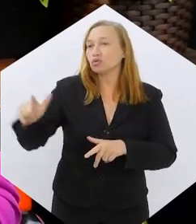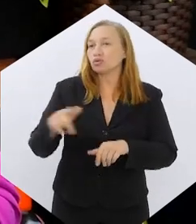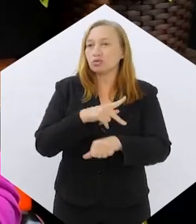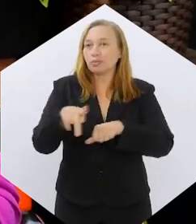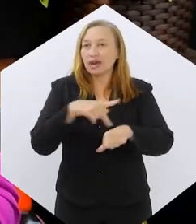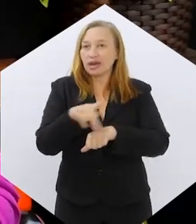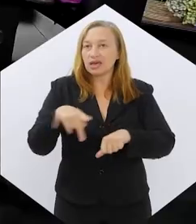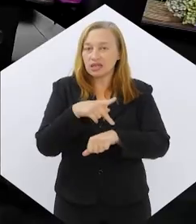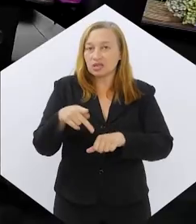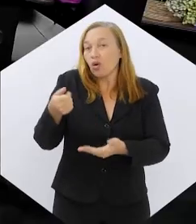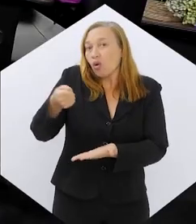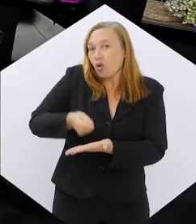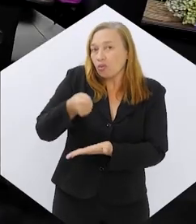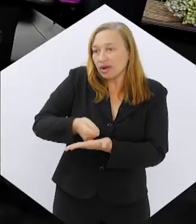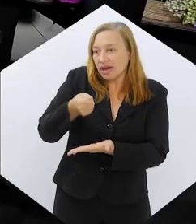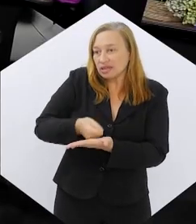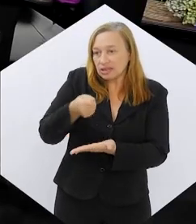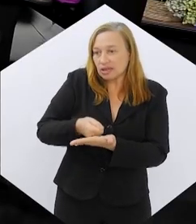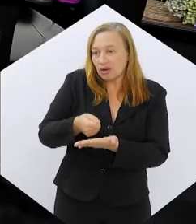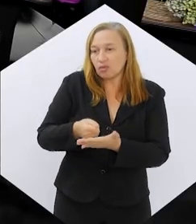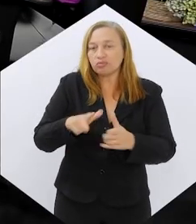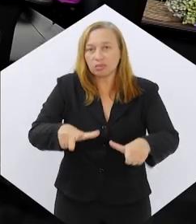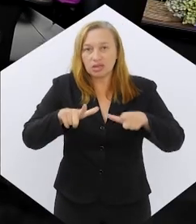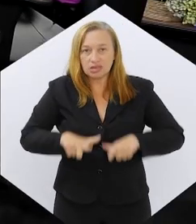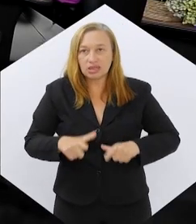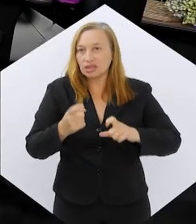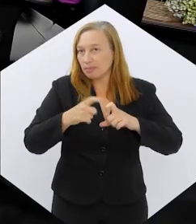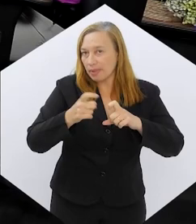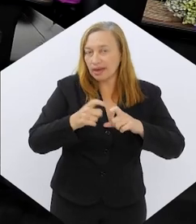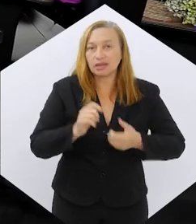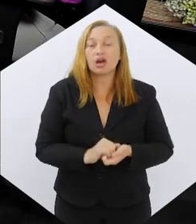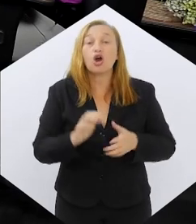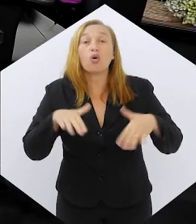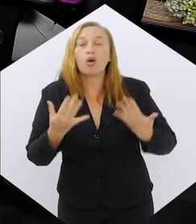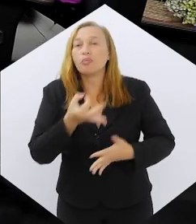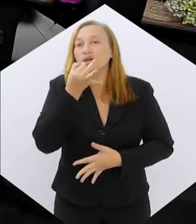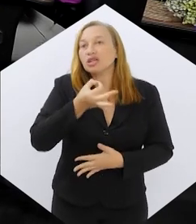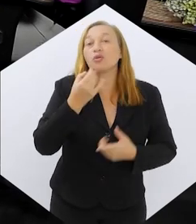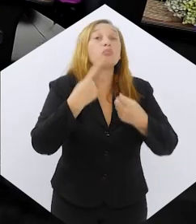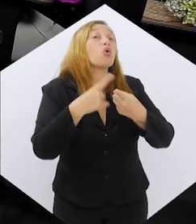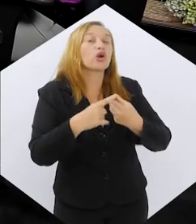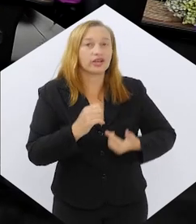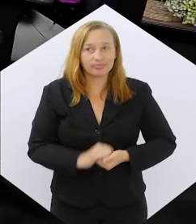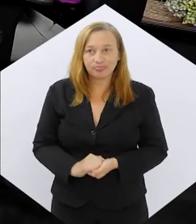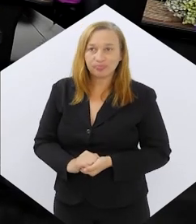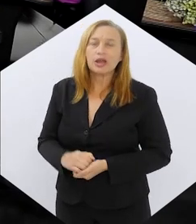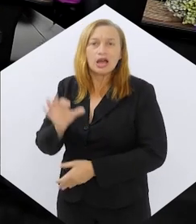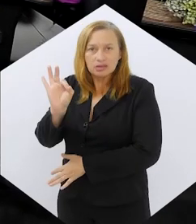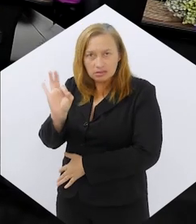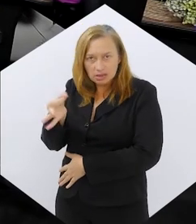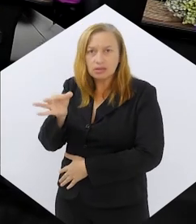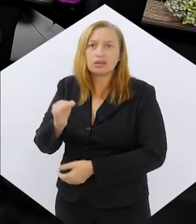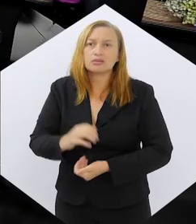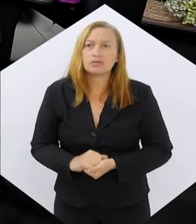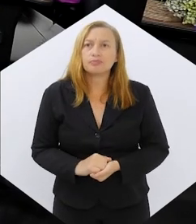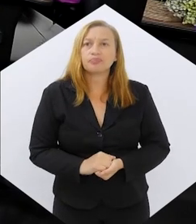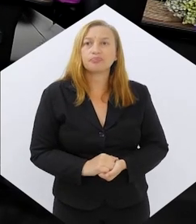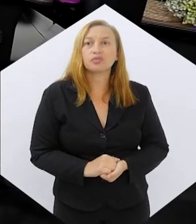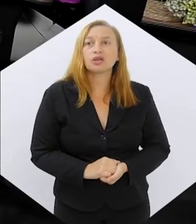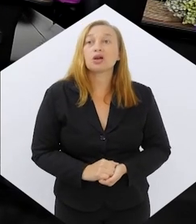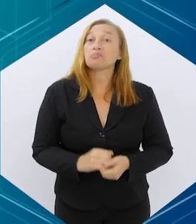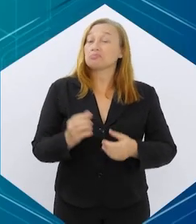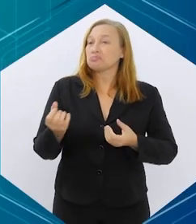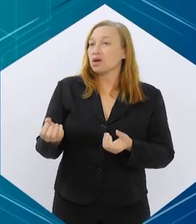obrigatoriedade de receita para esses medicamentos? E por quê, né, qual que é a sua opinião? Bom, com certeza, né,